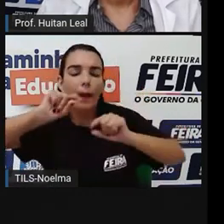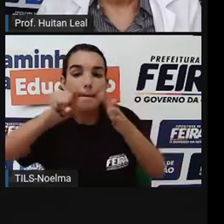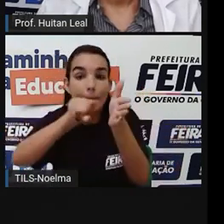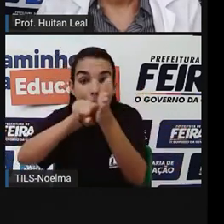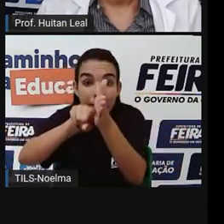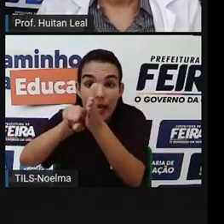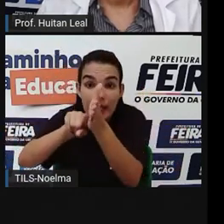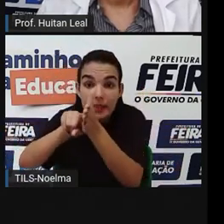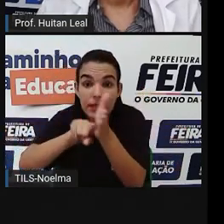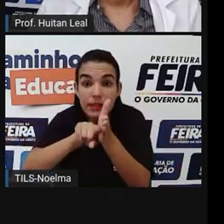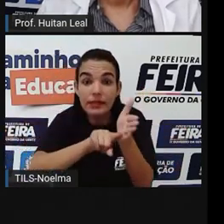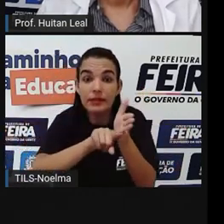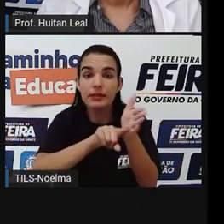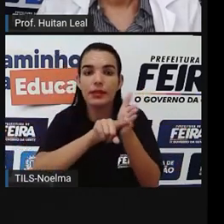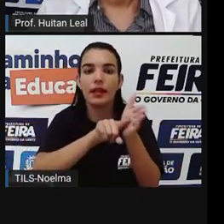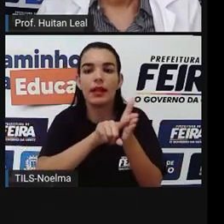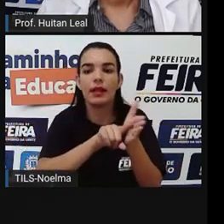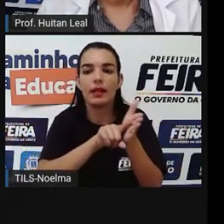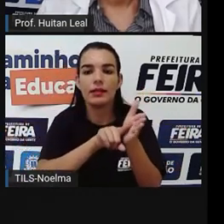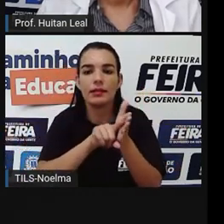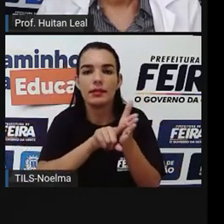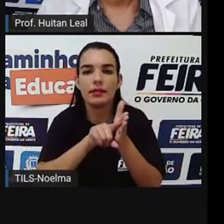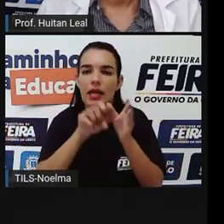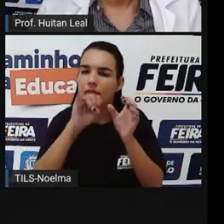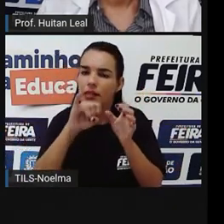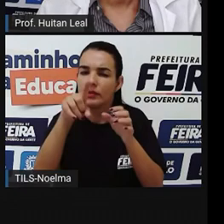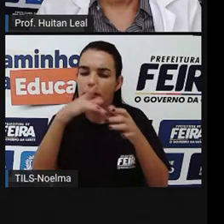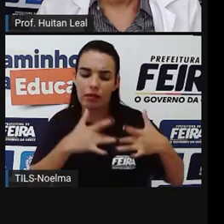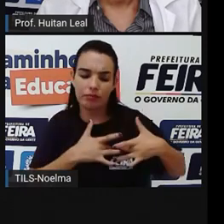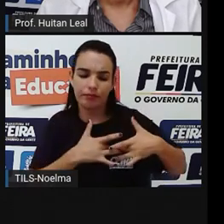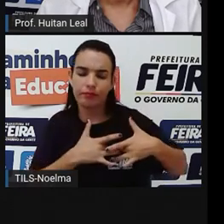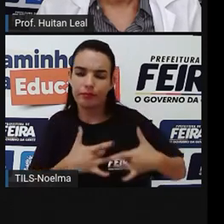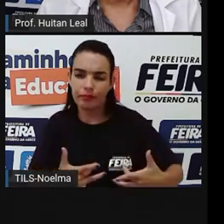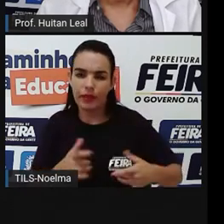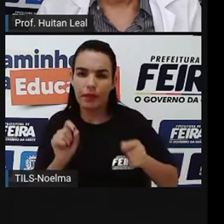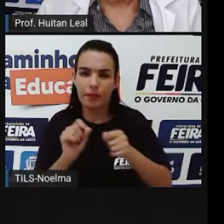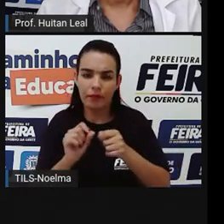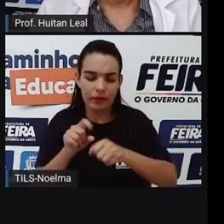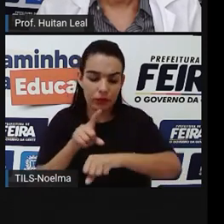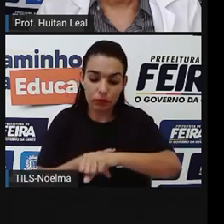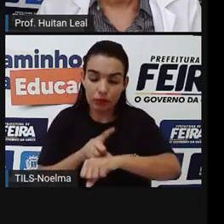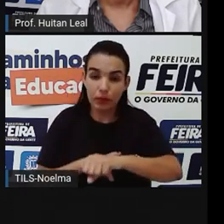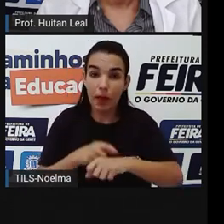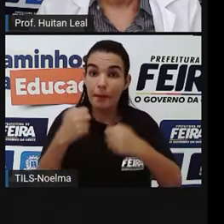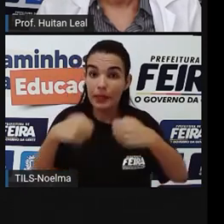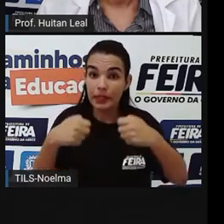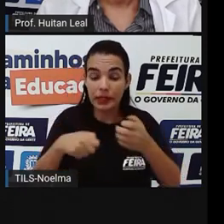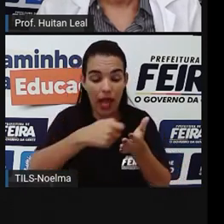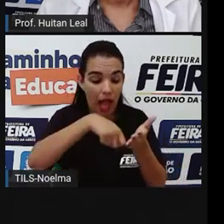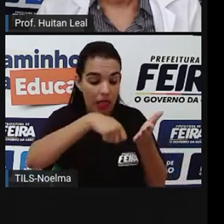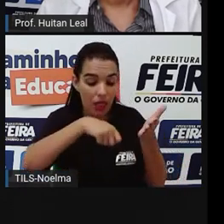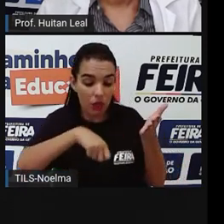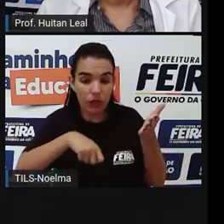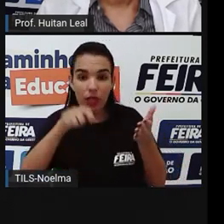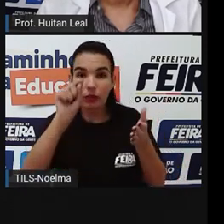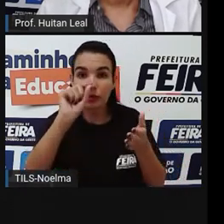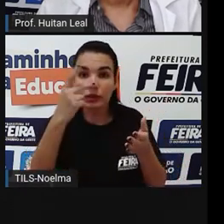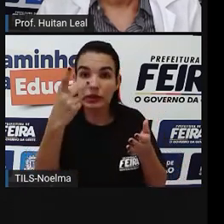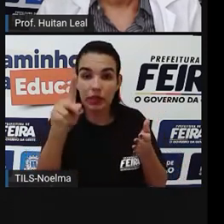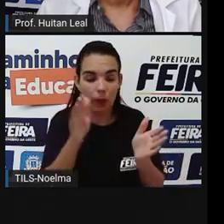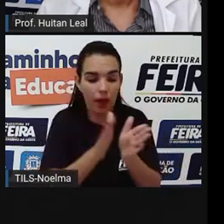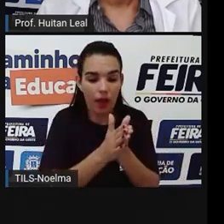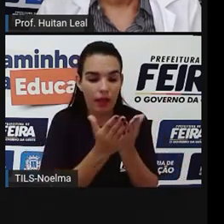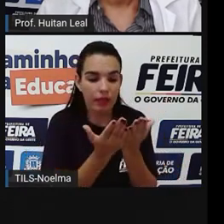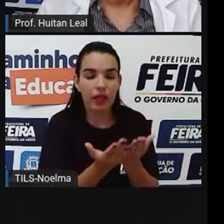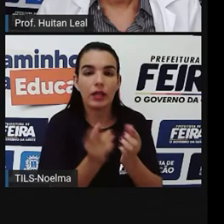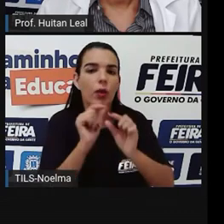estiverem disponíveis, estiverem um tempozinho, anotem no seu caderno uma pesquisa sobre